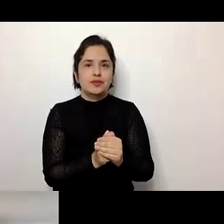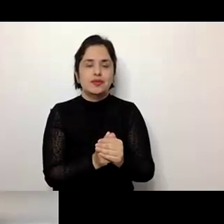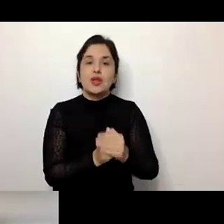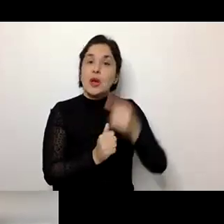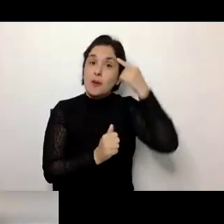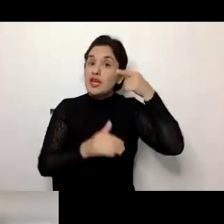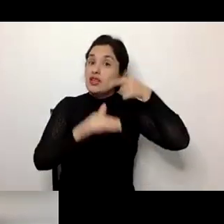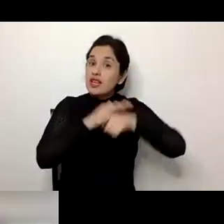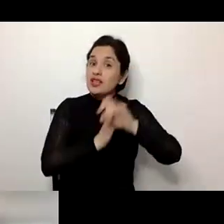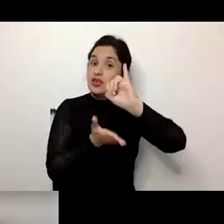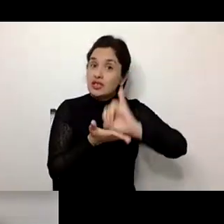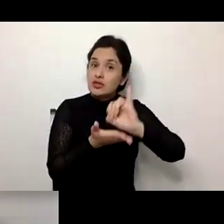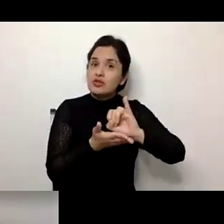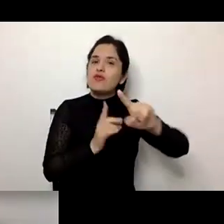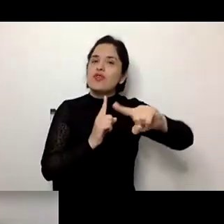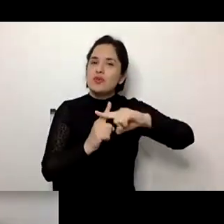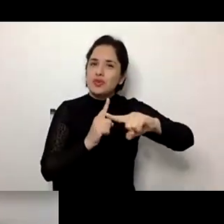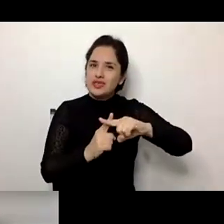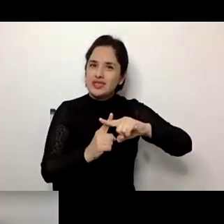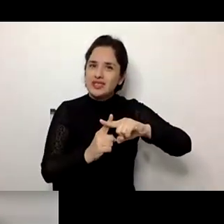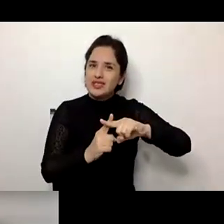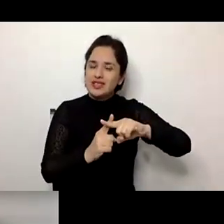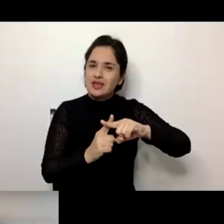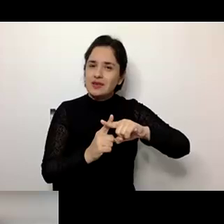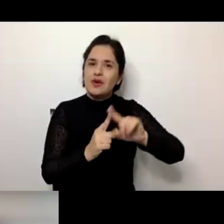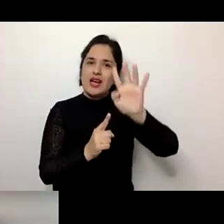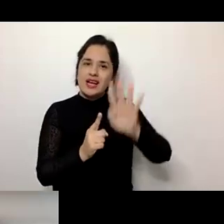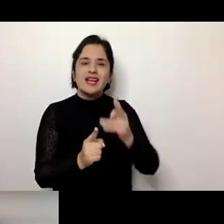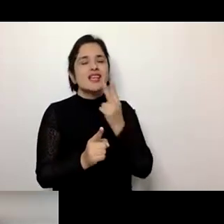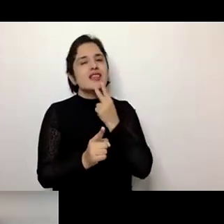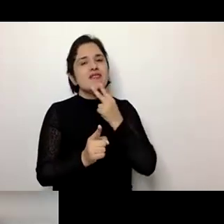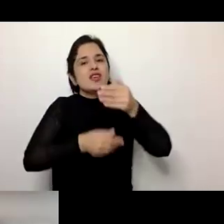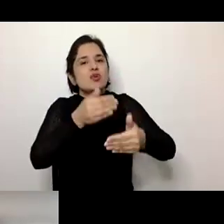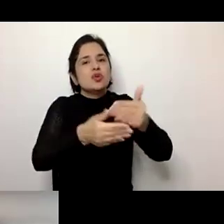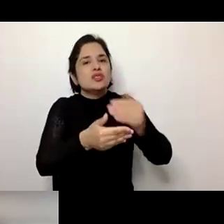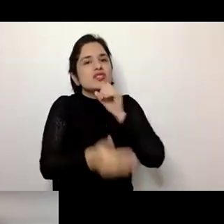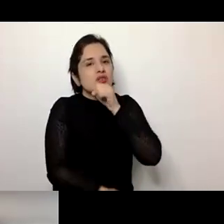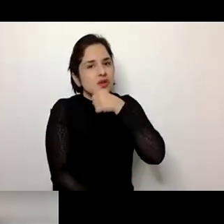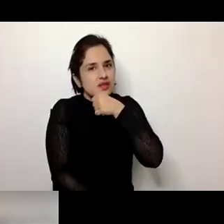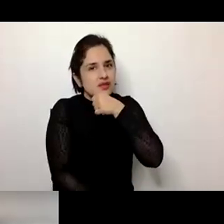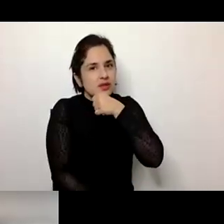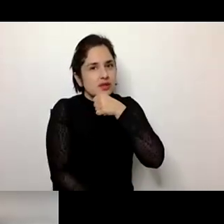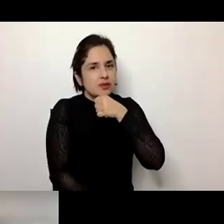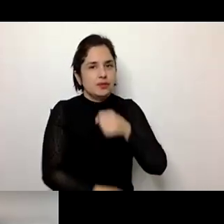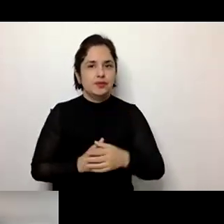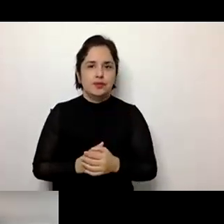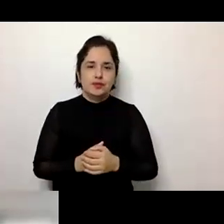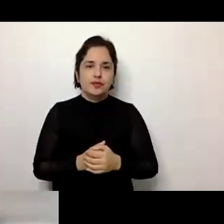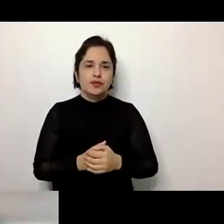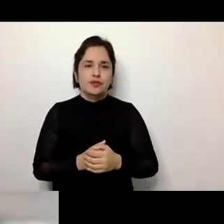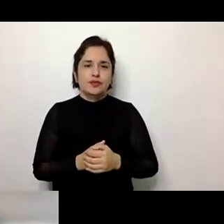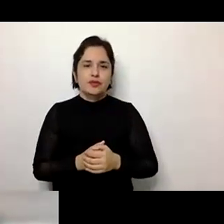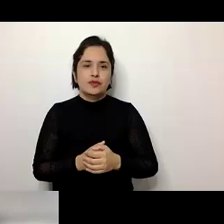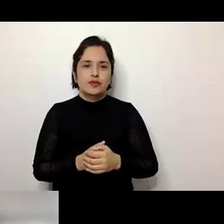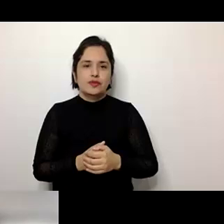foi positivo no que diz respeito à qualidade de vida e ao processo de envelhecimento. Uma outra questão que eles